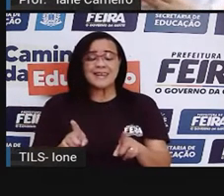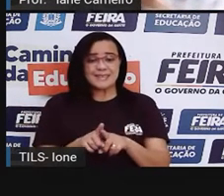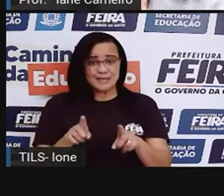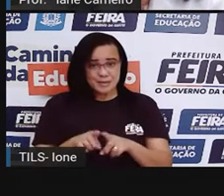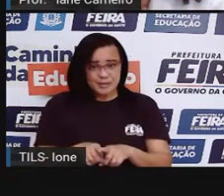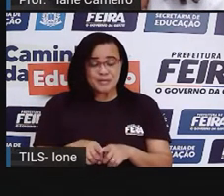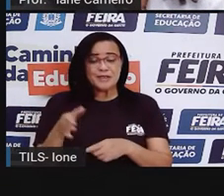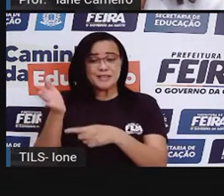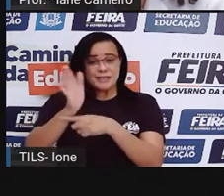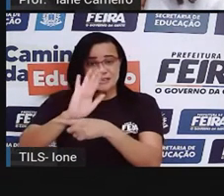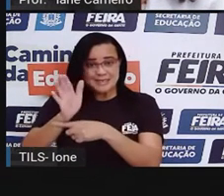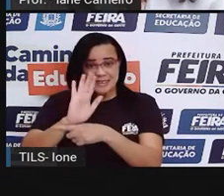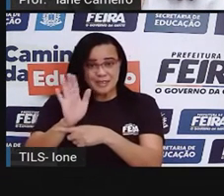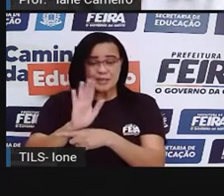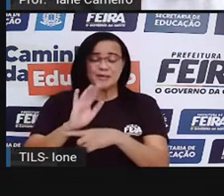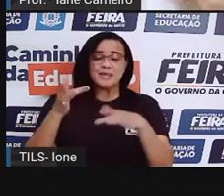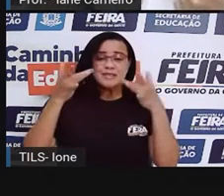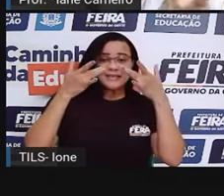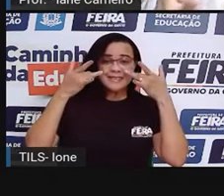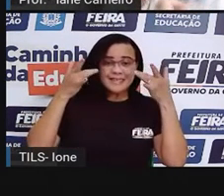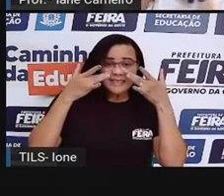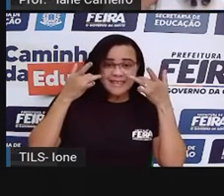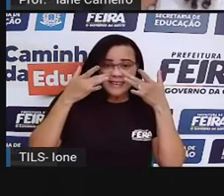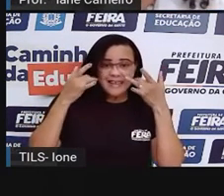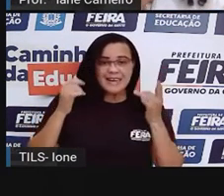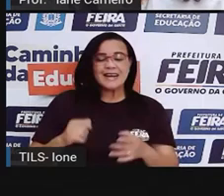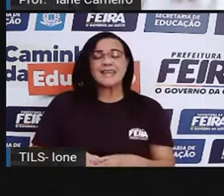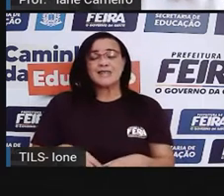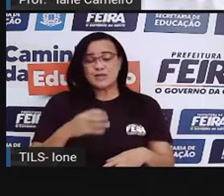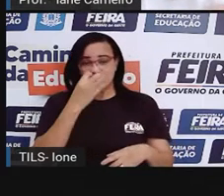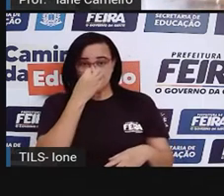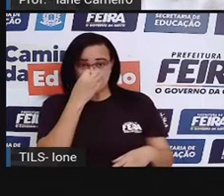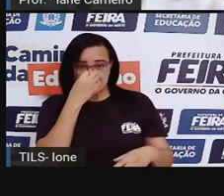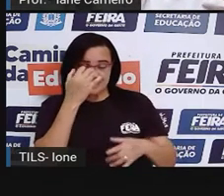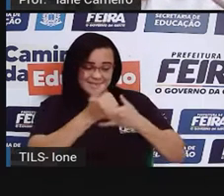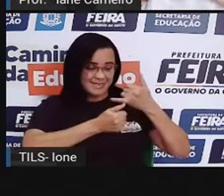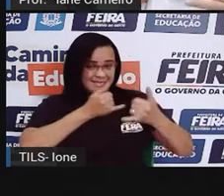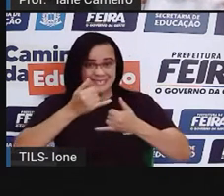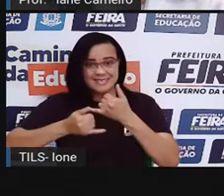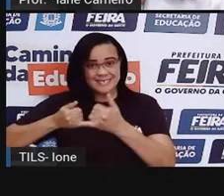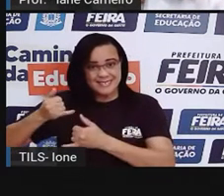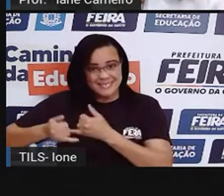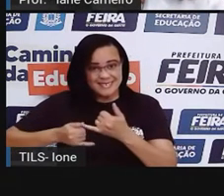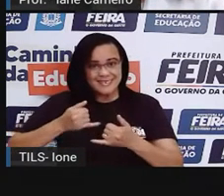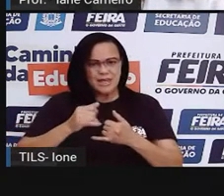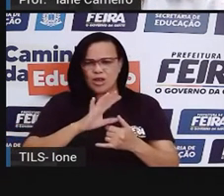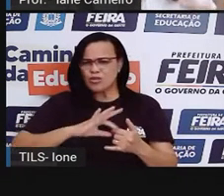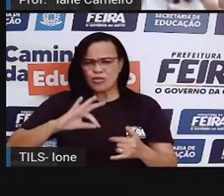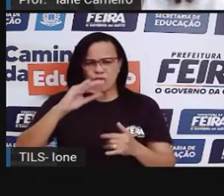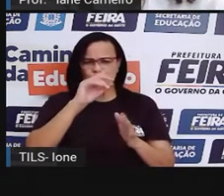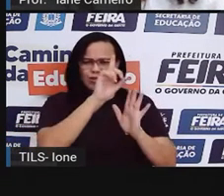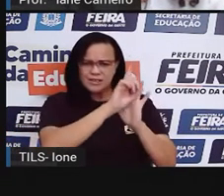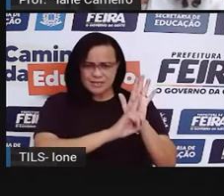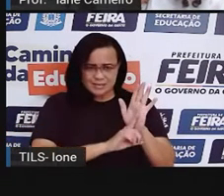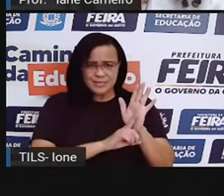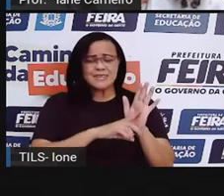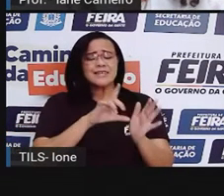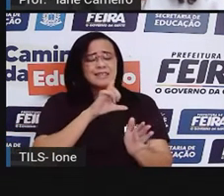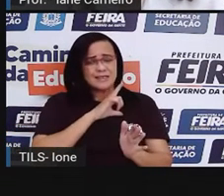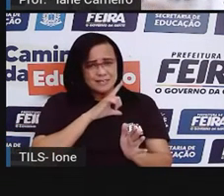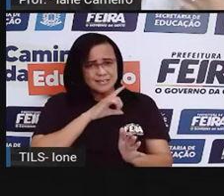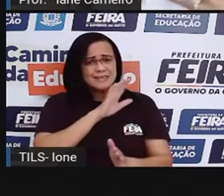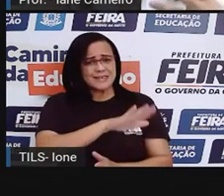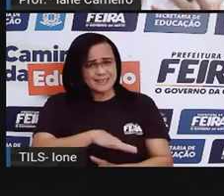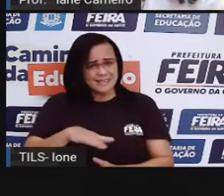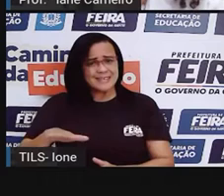poder ir no teatro, né? Ir no circo, né? Então, a criança tem todo o direito, ela tem que ter esse direito,